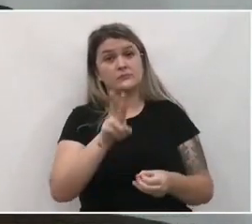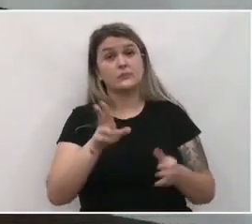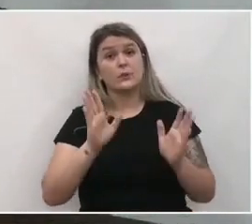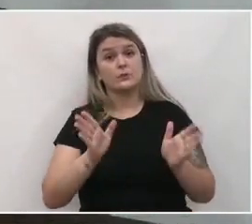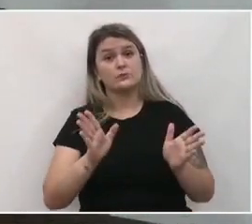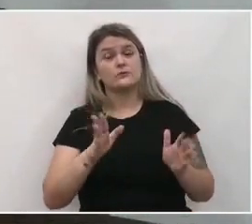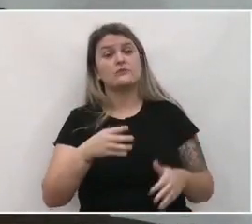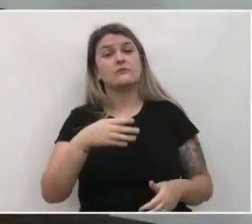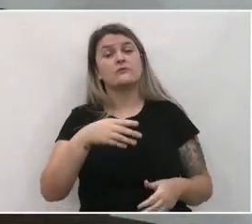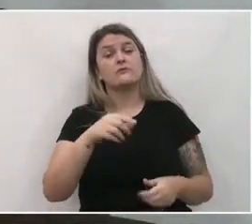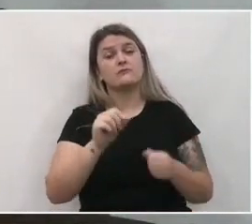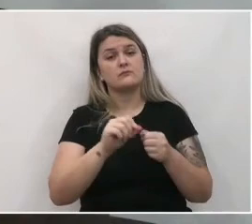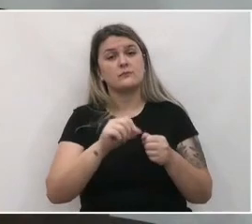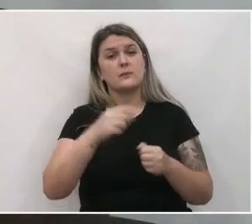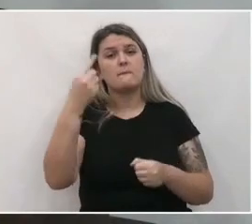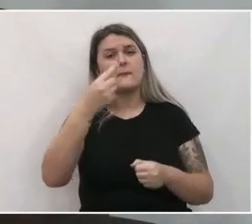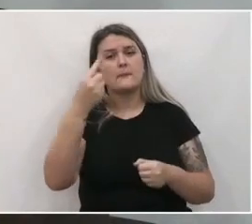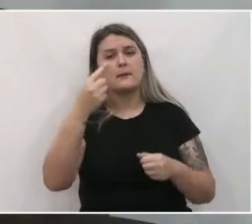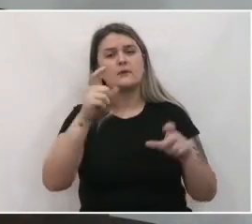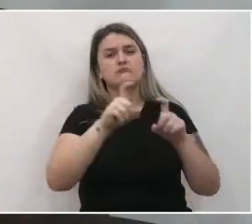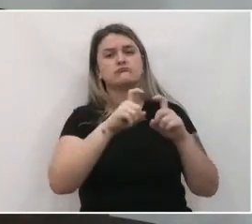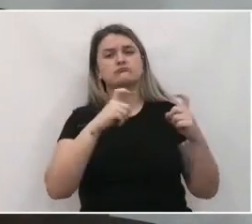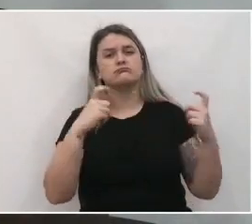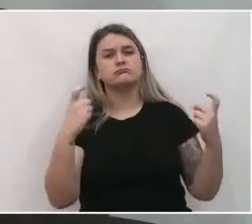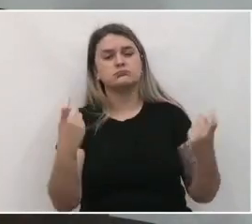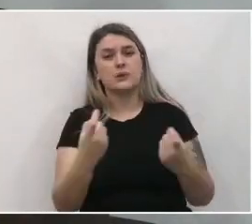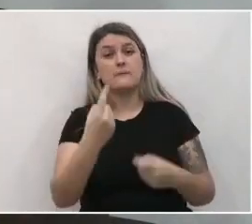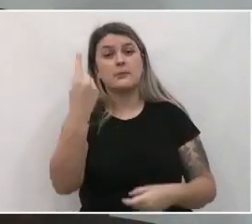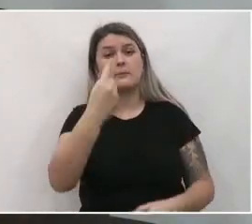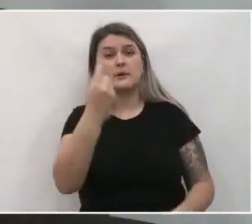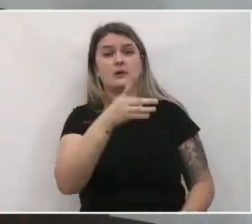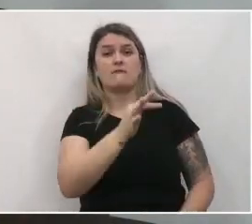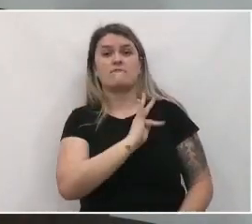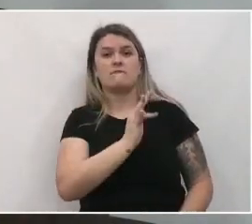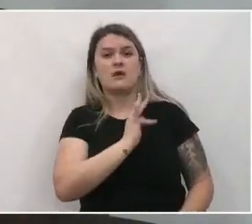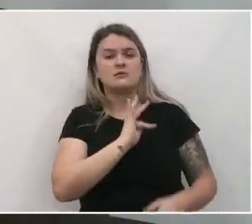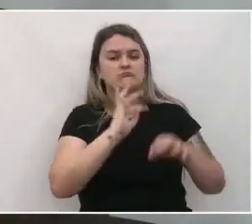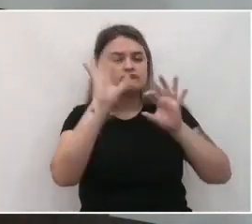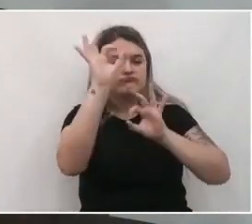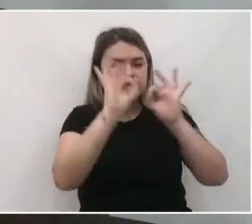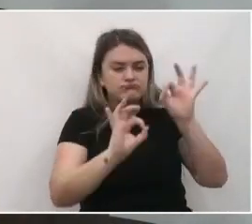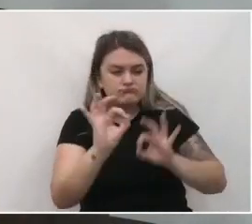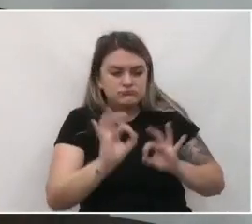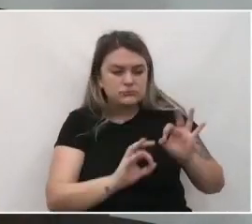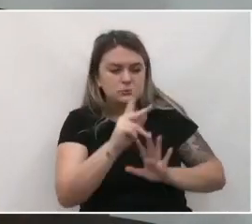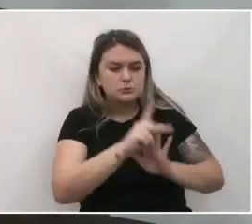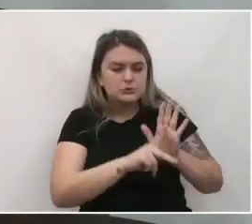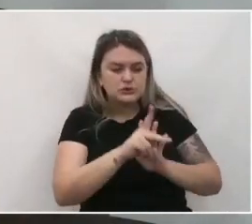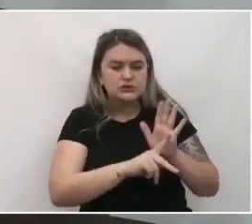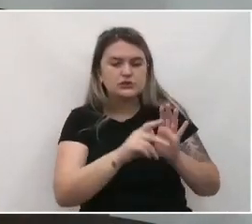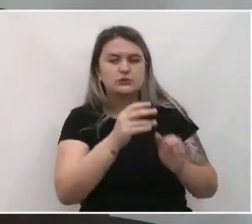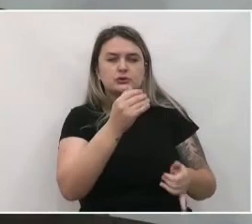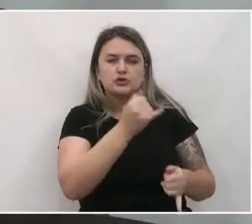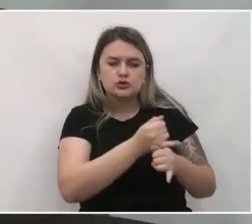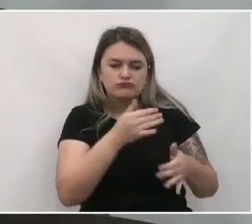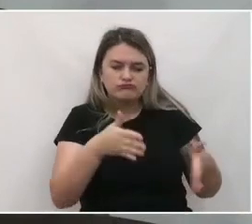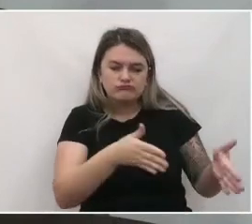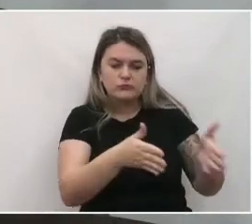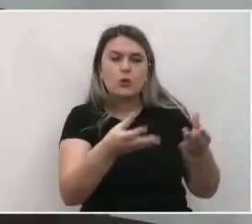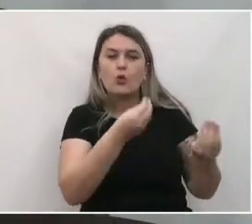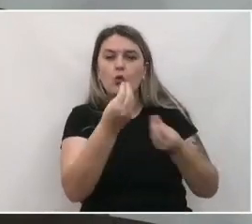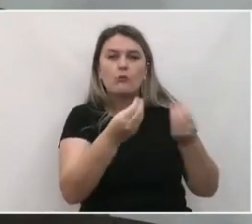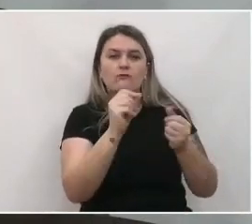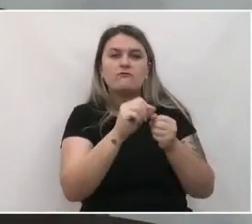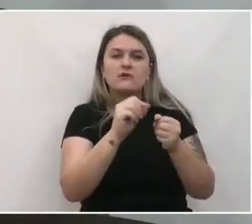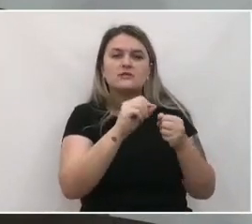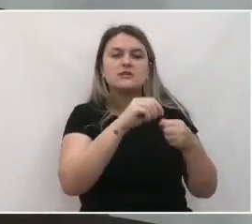fazer a primeira audiência da primeira fase da revisão do plano diretor, referente ao processo licitatório,